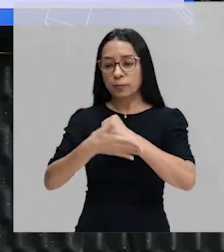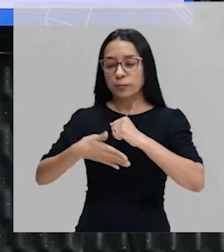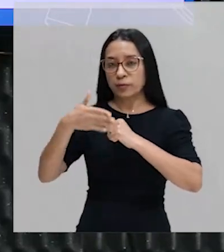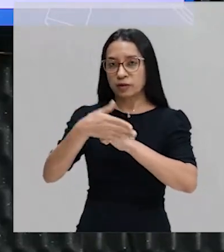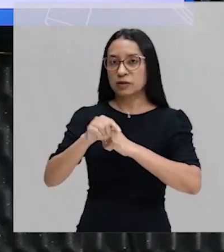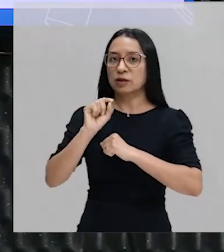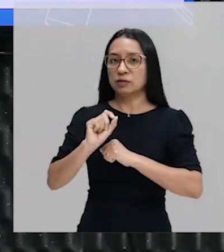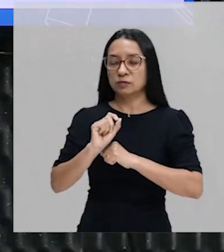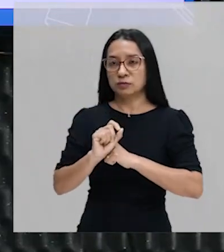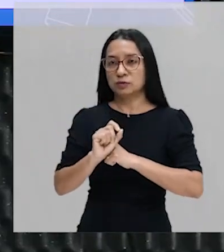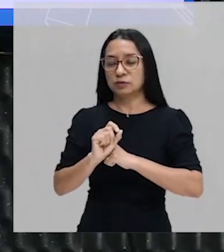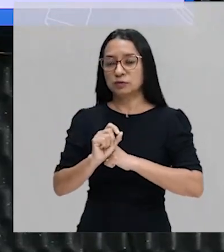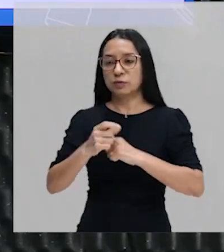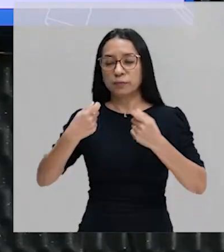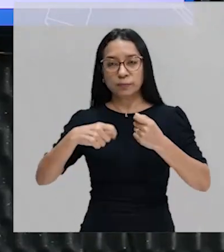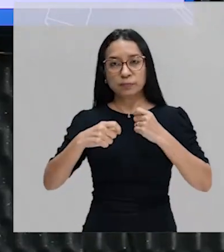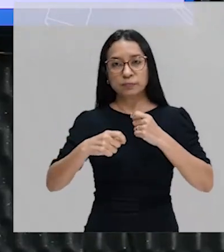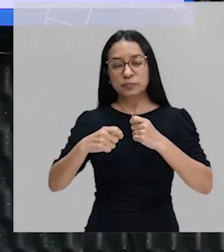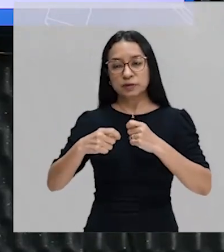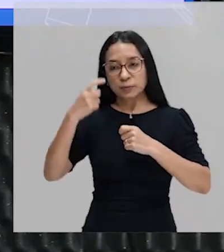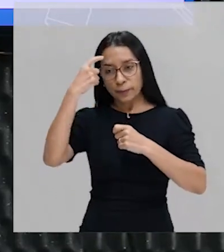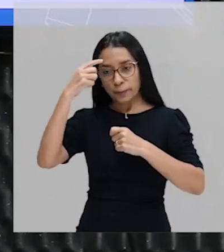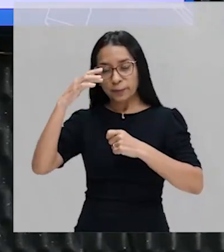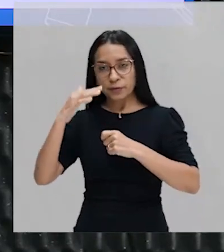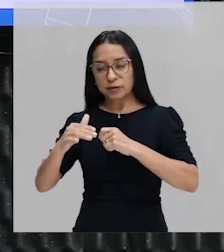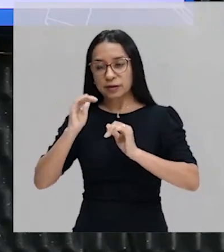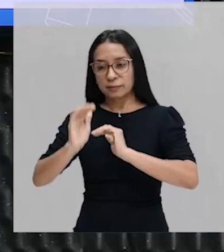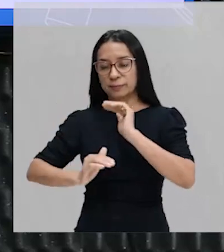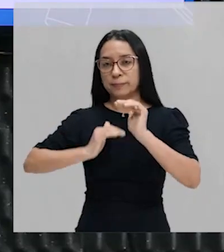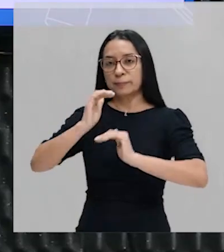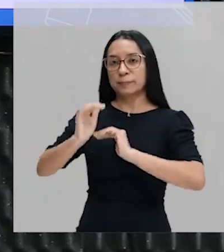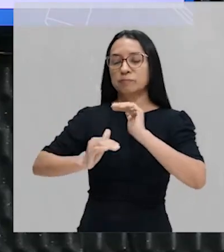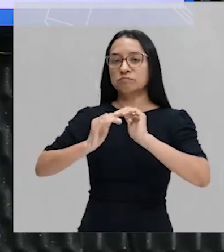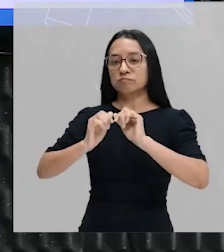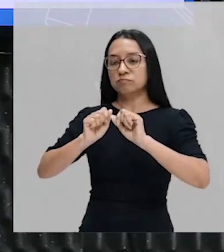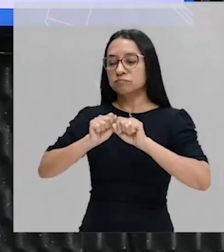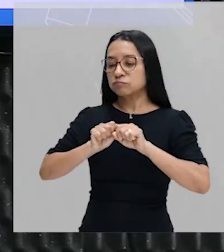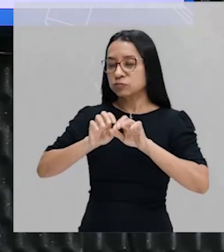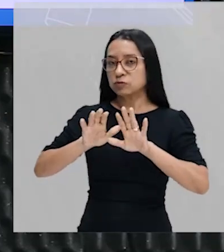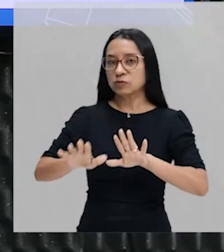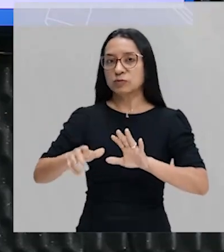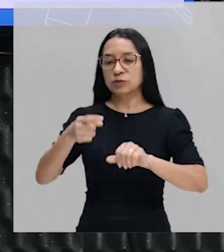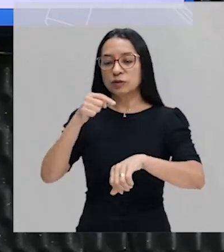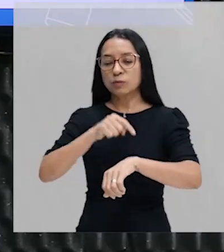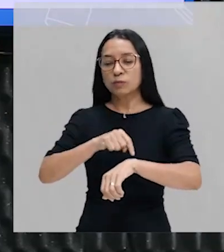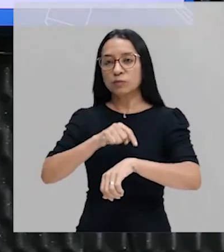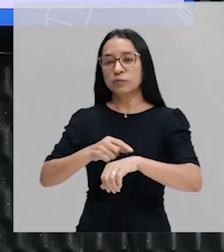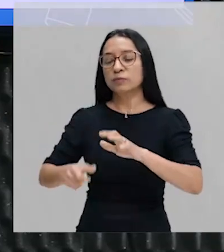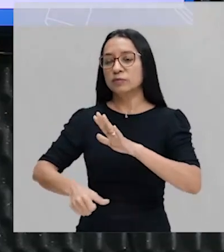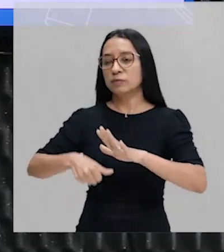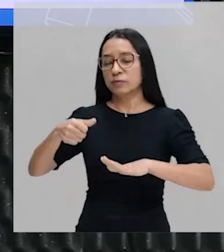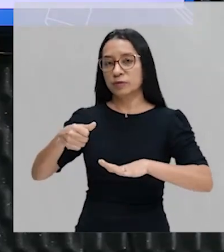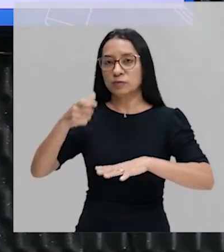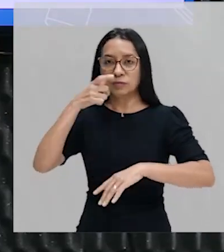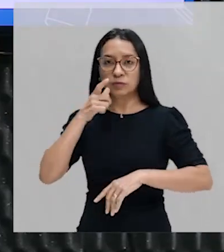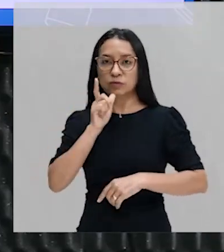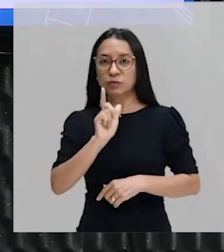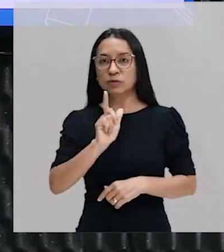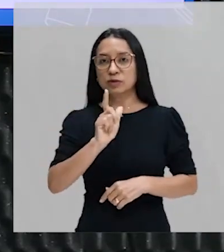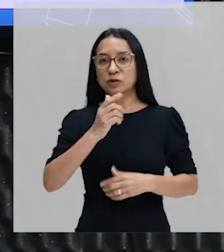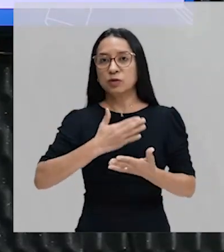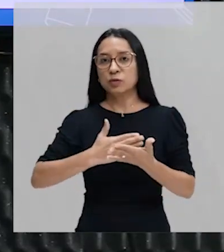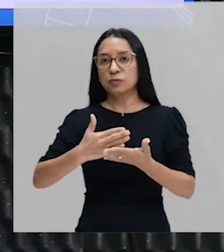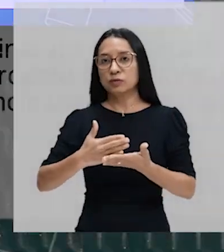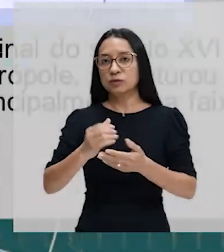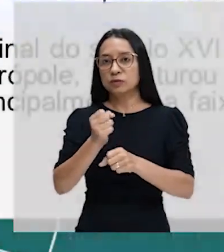pensar nesse processo de ocupação, no primeiro momento, uma conquista, a partir de